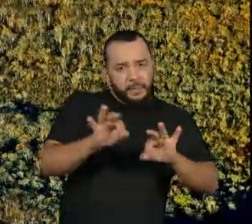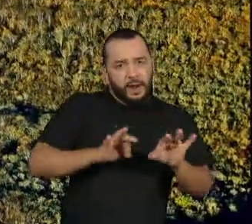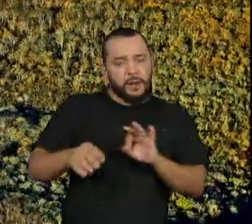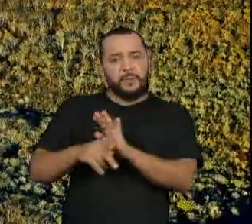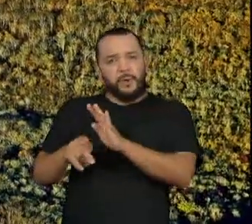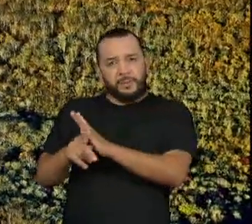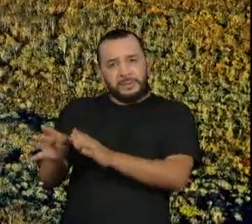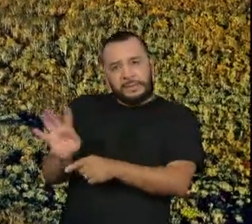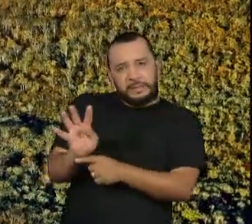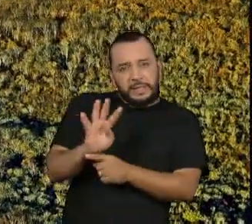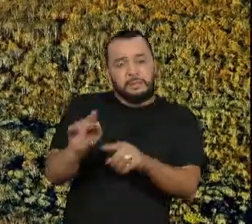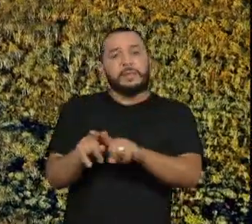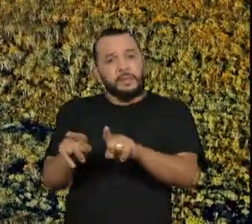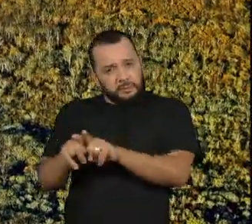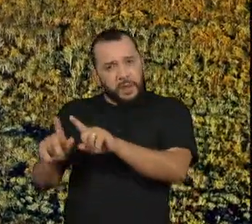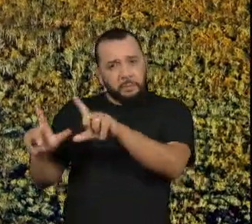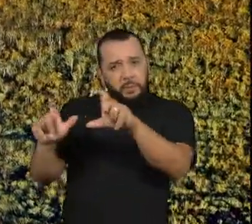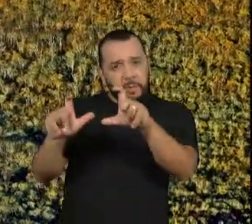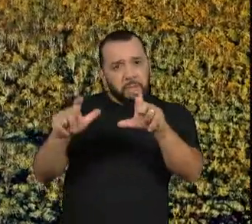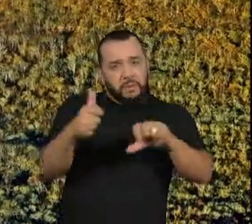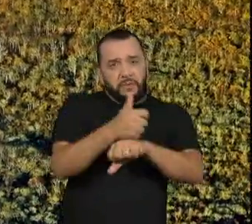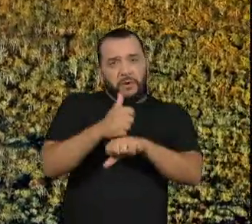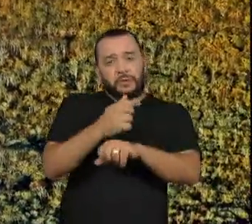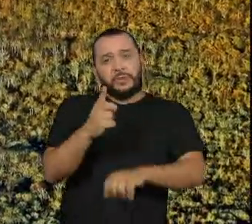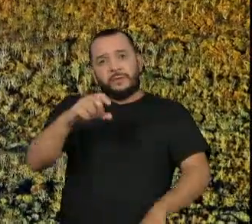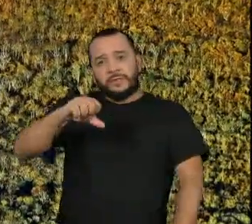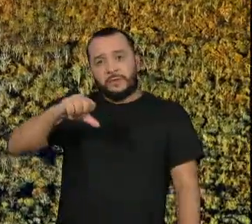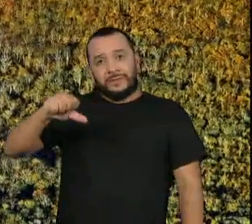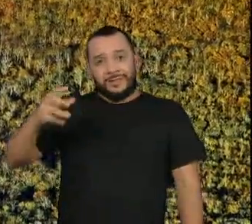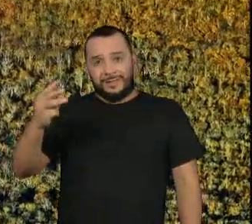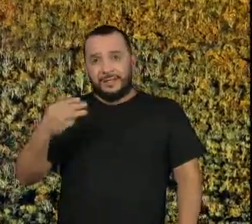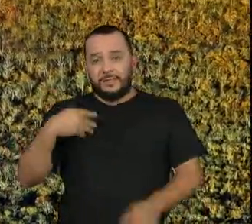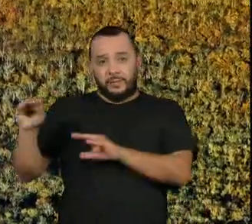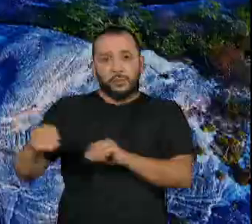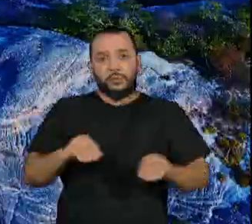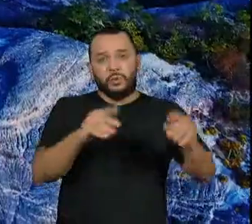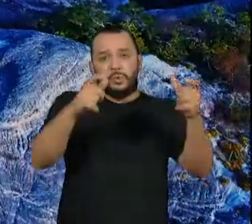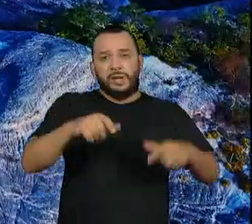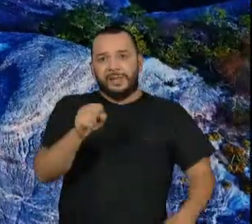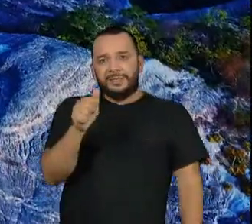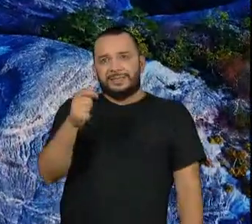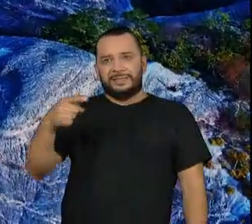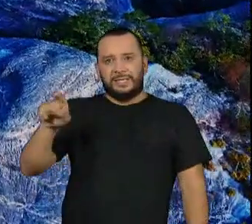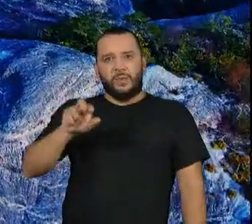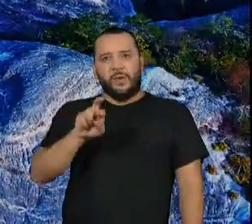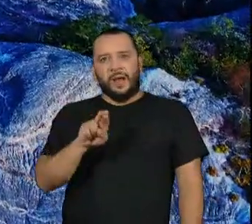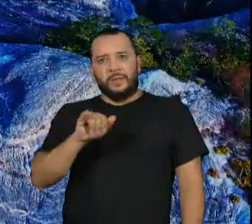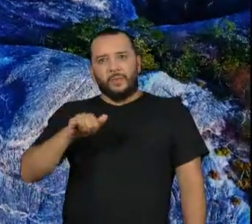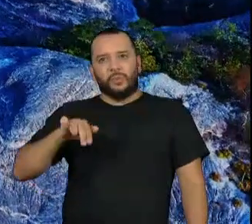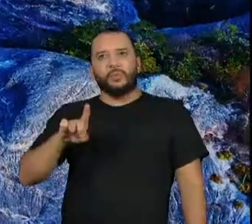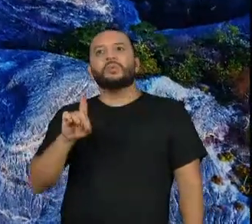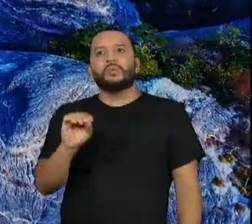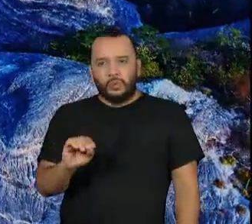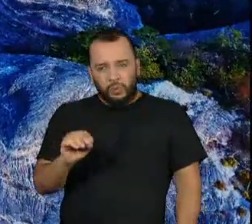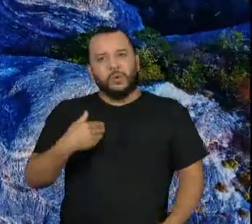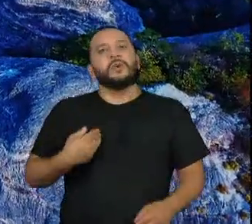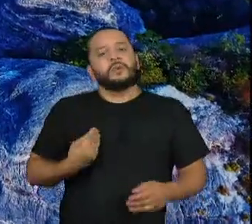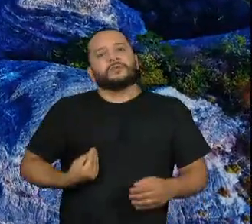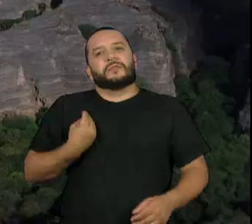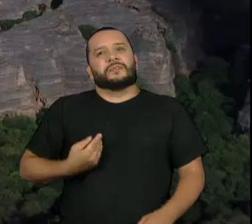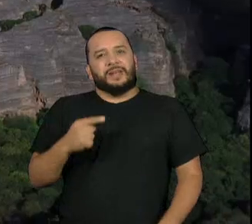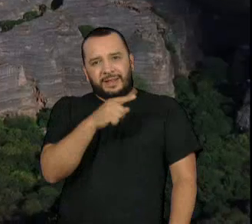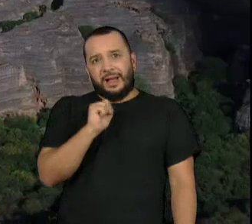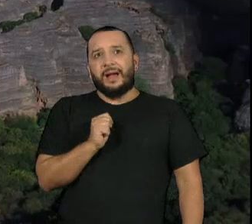1993, ele escolheu o município de São Raimundo Nonato para viver e dali passou a